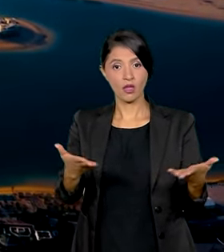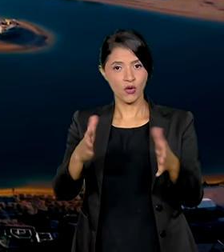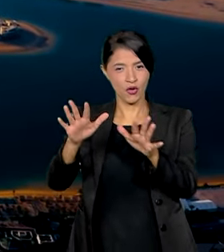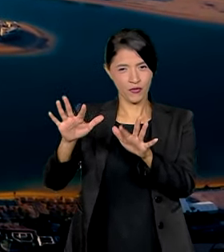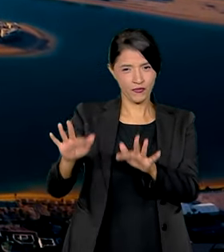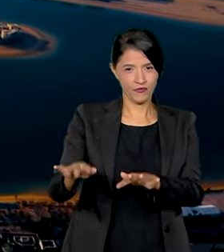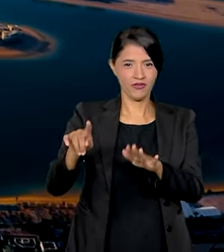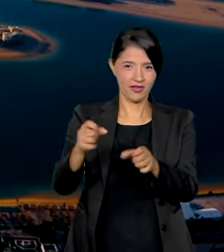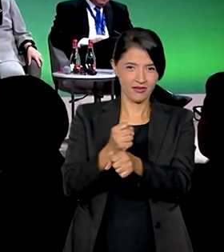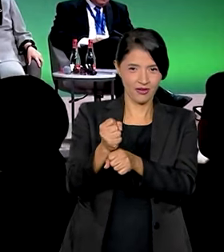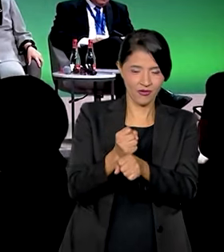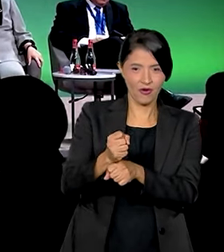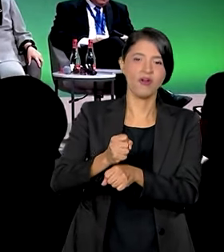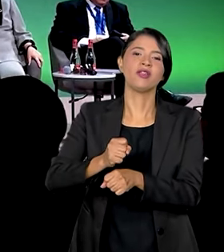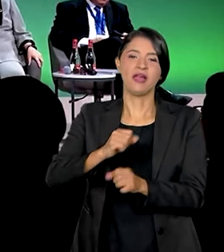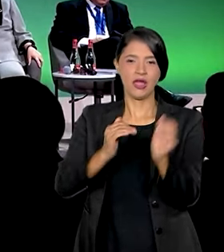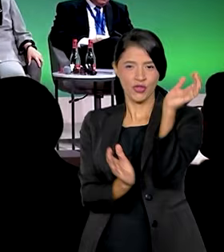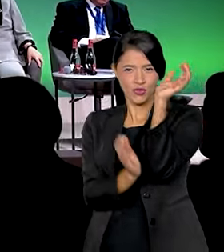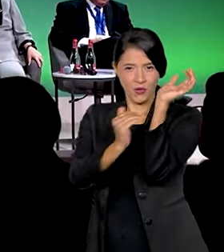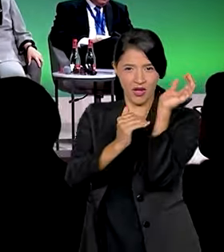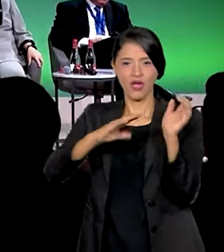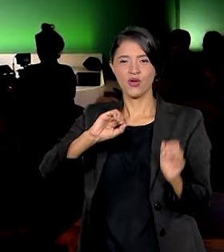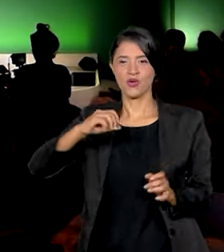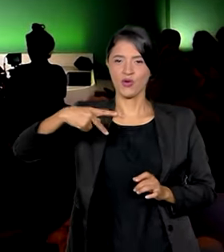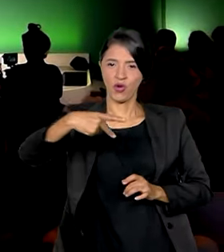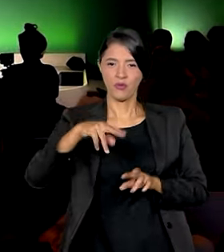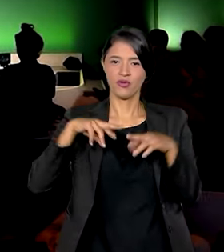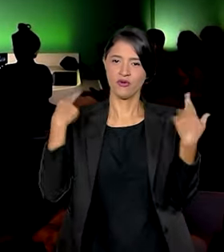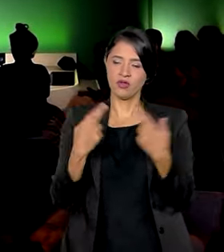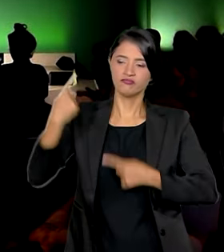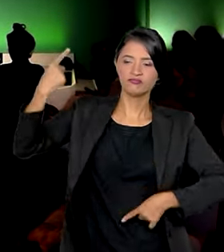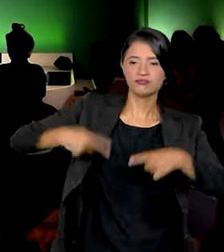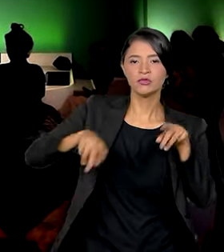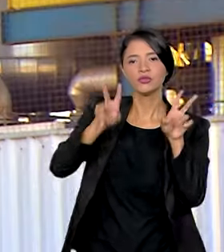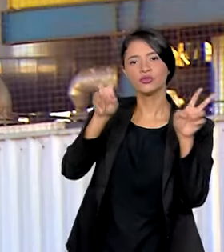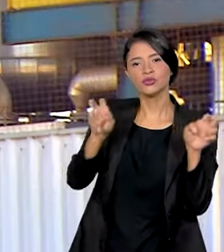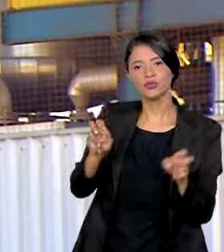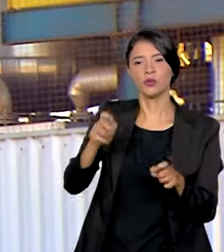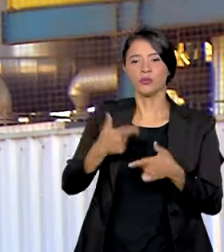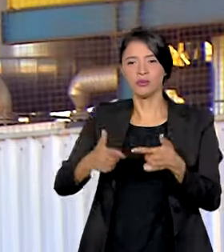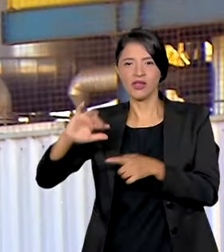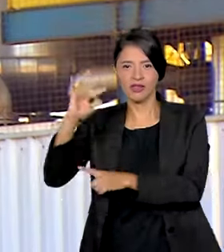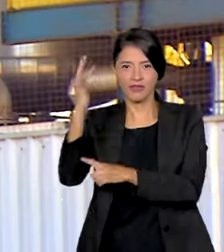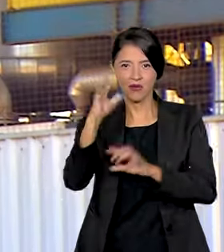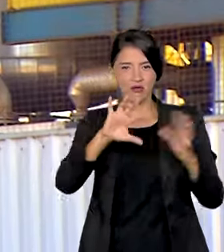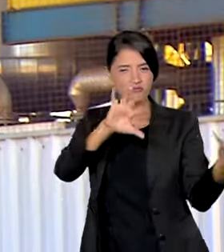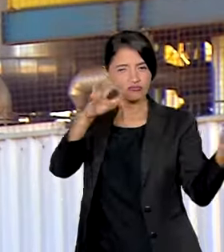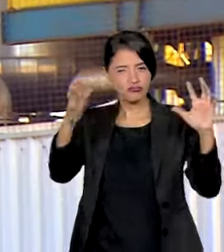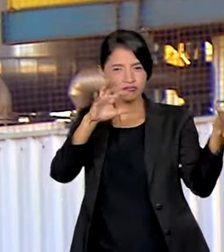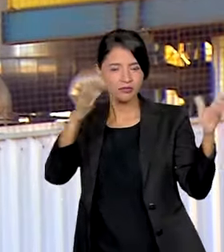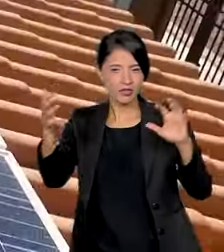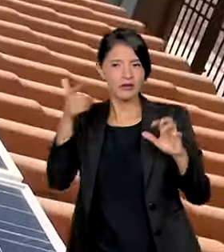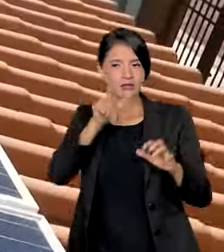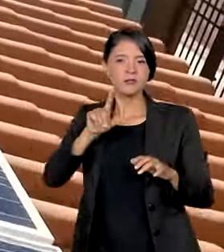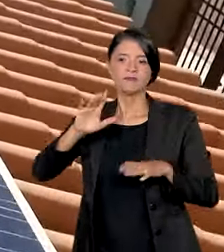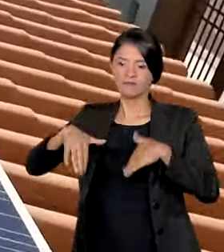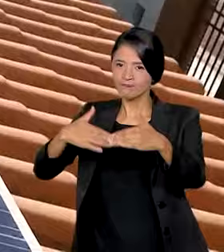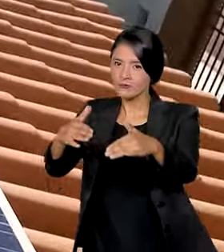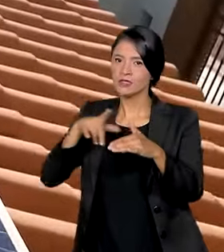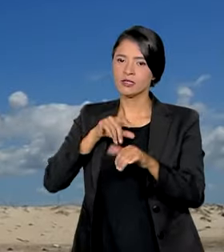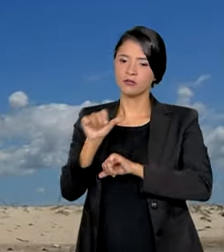agora, no fim do ano, em Dubai, na COP, reunião anual que debate os problemas do clima, que o Brasil avançou ainda mais nessa defesa de uma